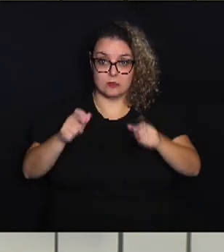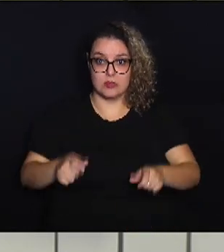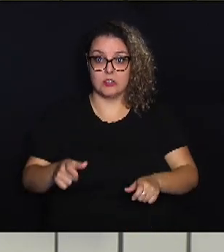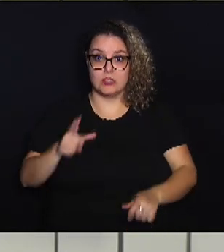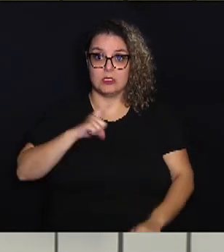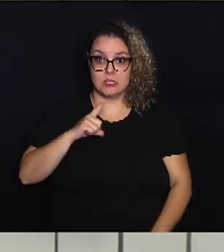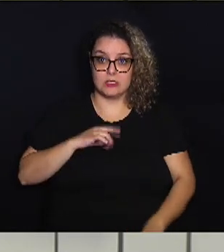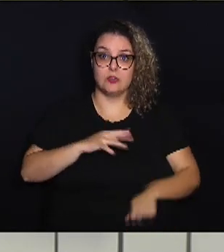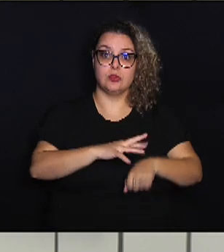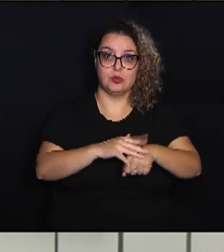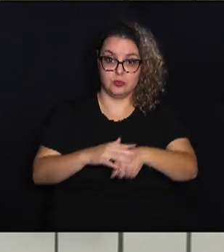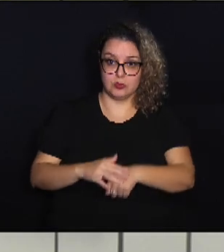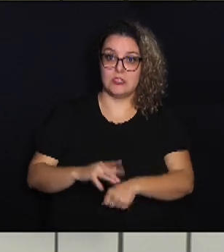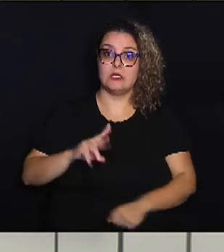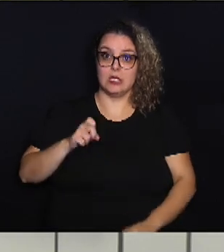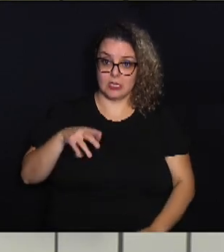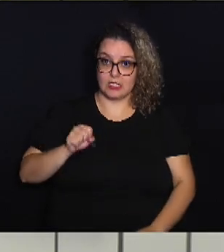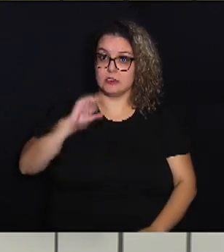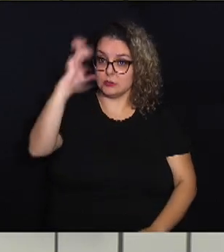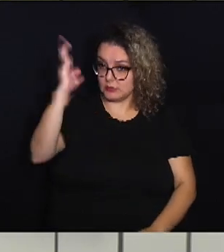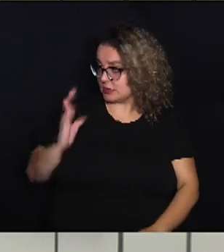pelas doenças raras no Brasil.